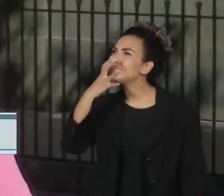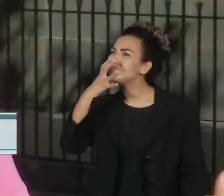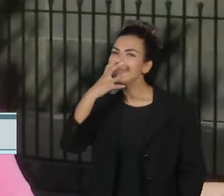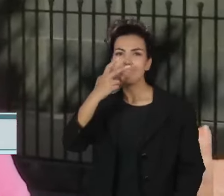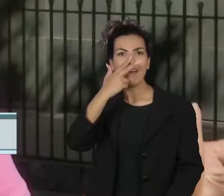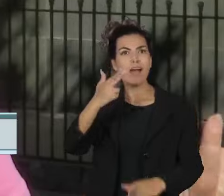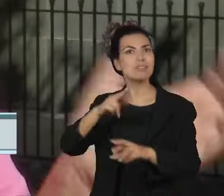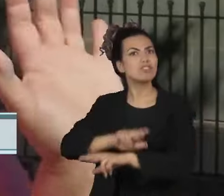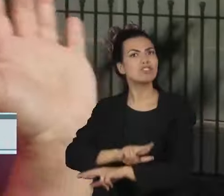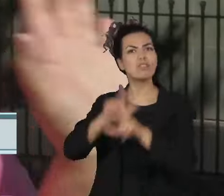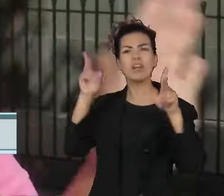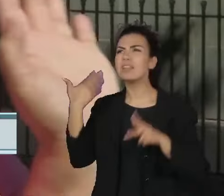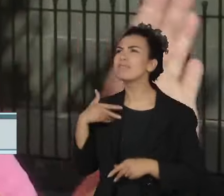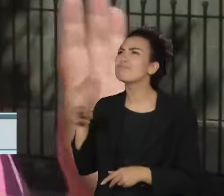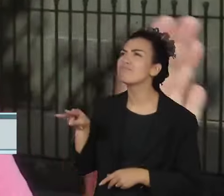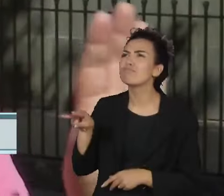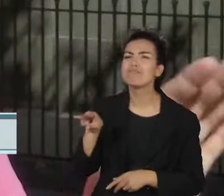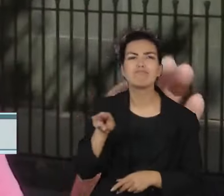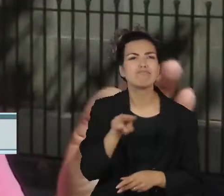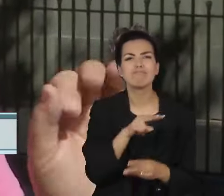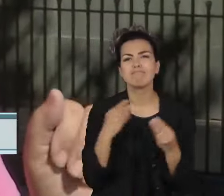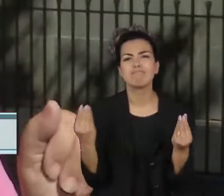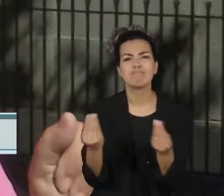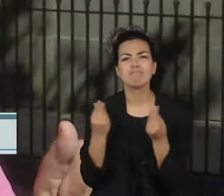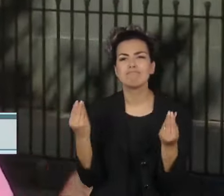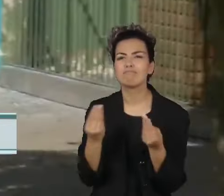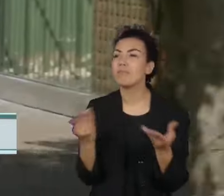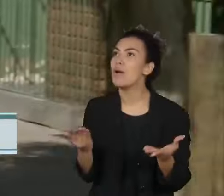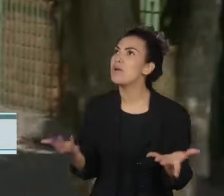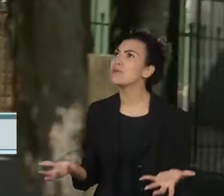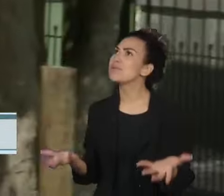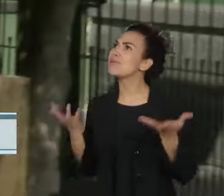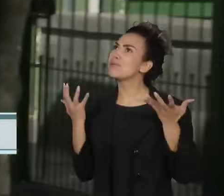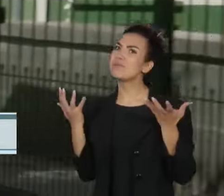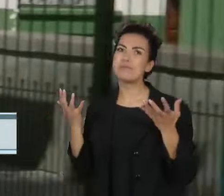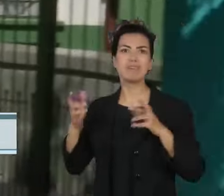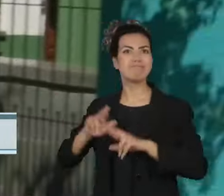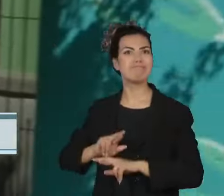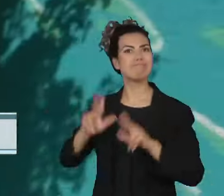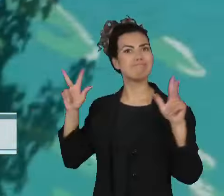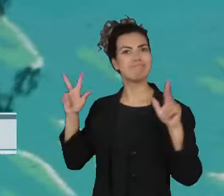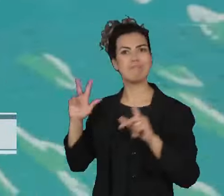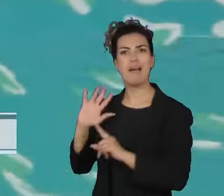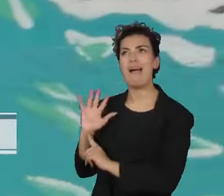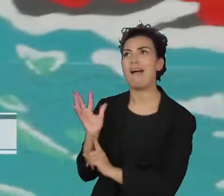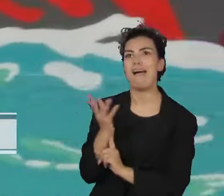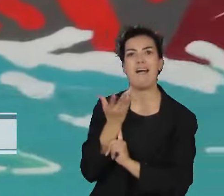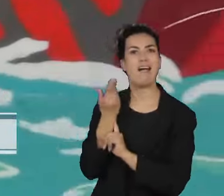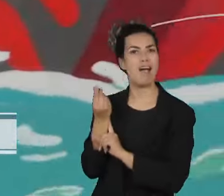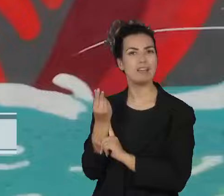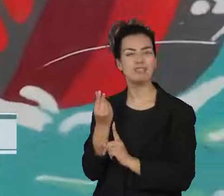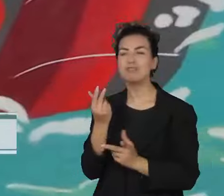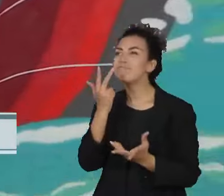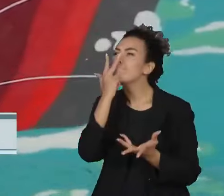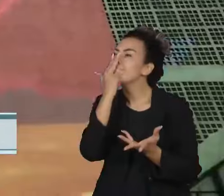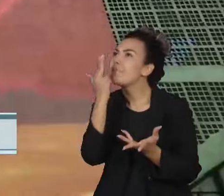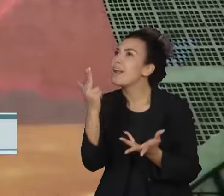outra vida, assim, em relação a todos esses desenhos que foram feitos. E tem causado um efeito, assim, um impacto